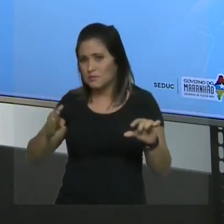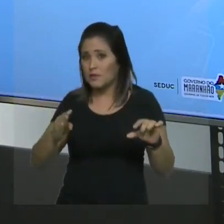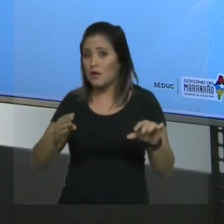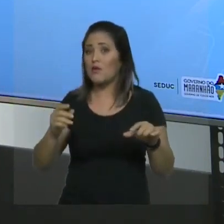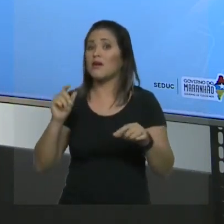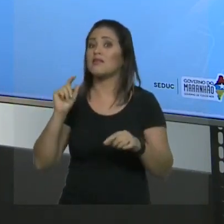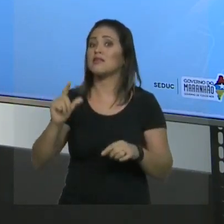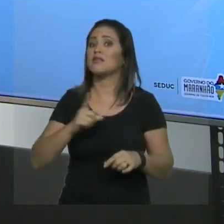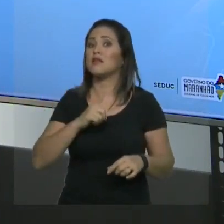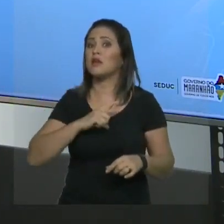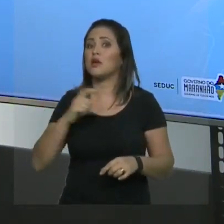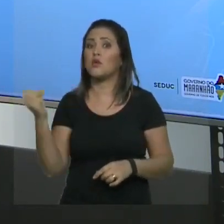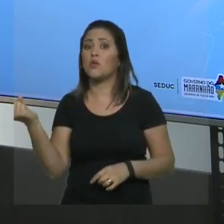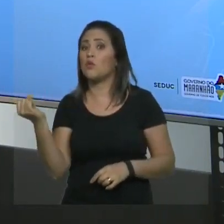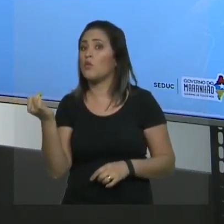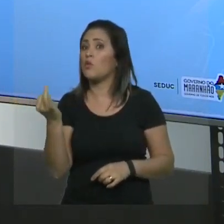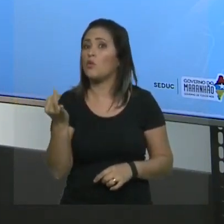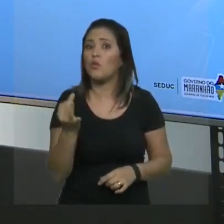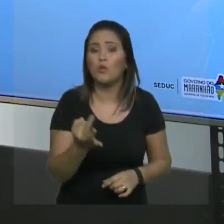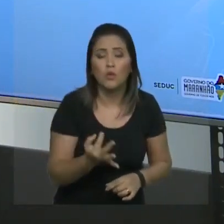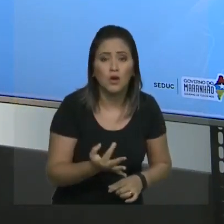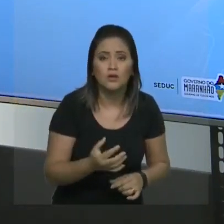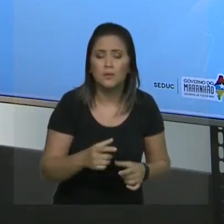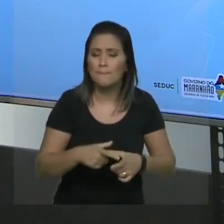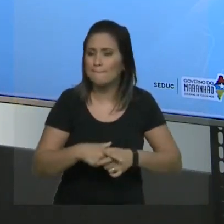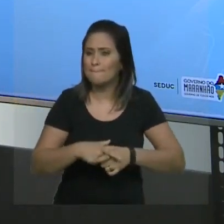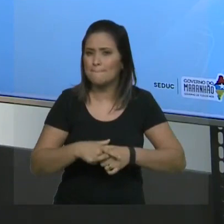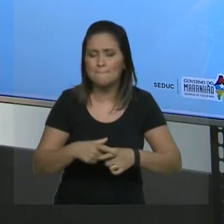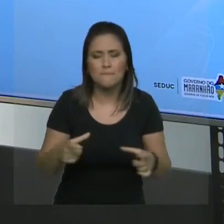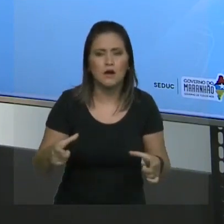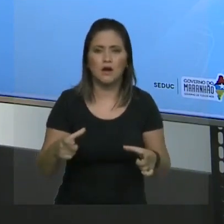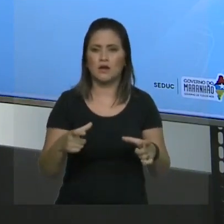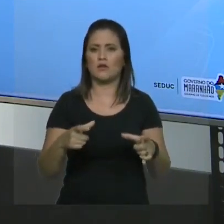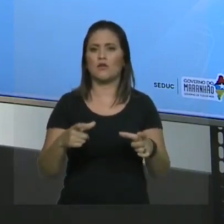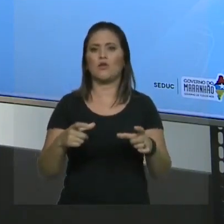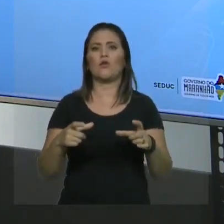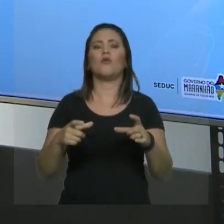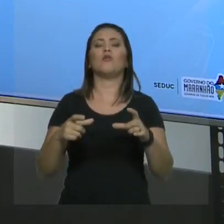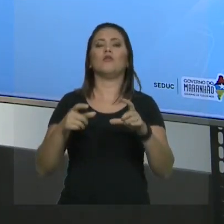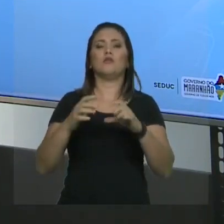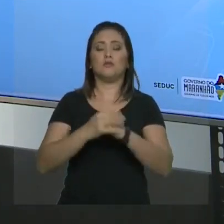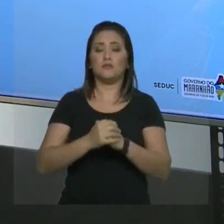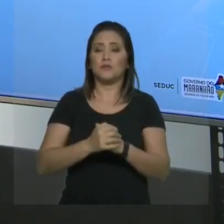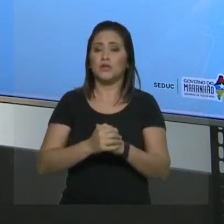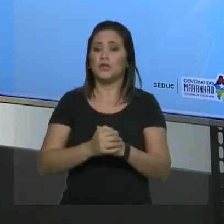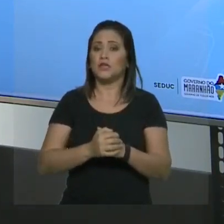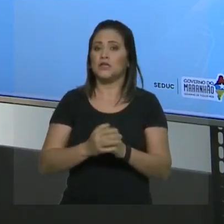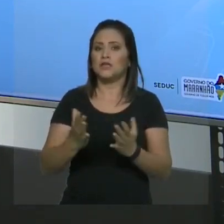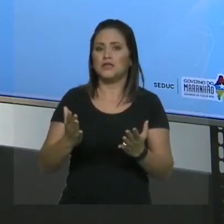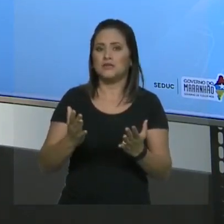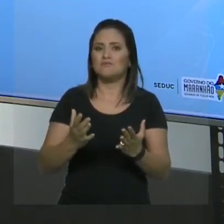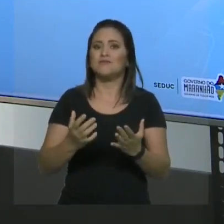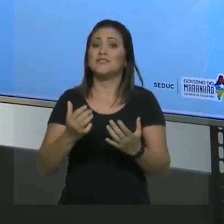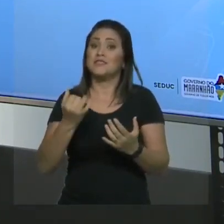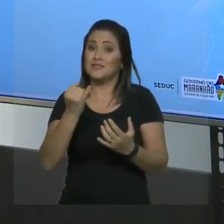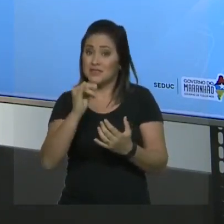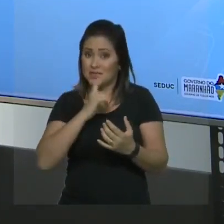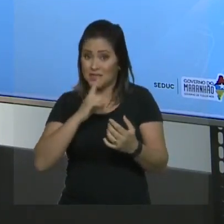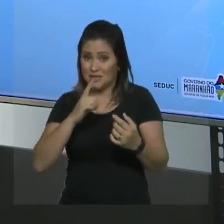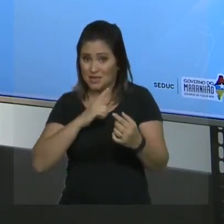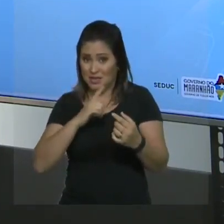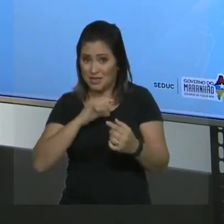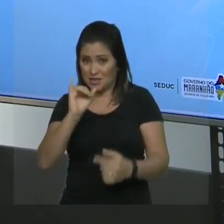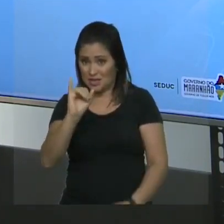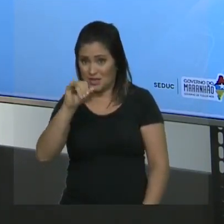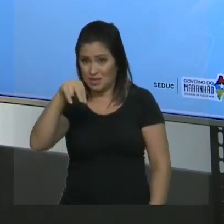carbonos. Neste caso, por ser uma cadeia insaturada, é a maior sequência contendo a dupla. Vamos lá? Vamos